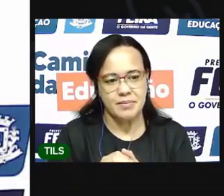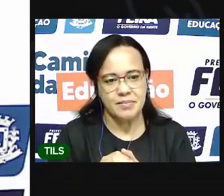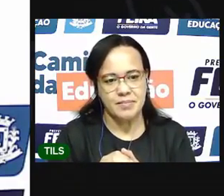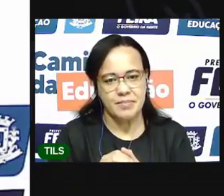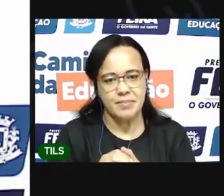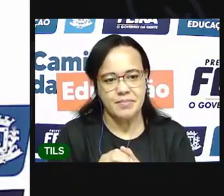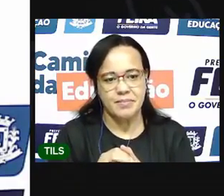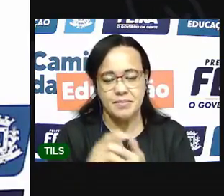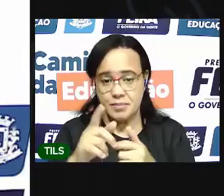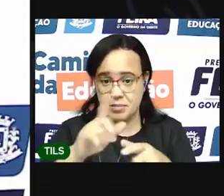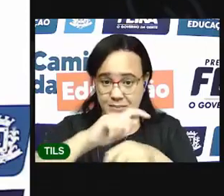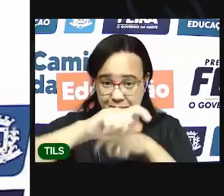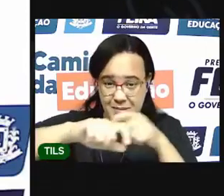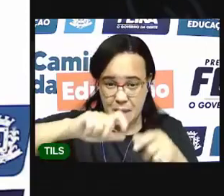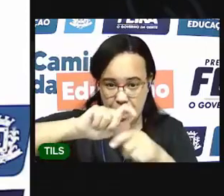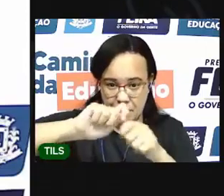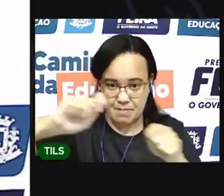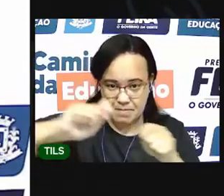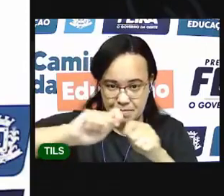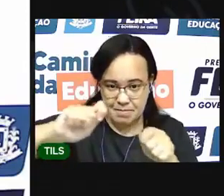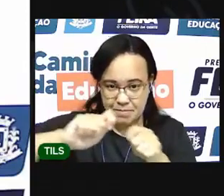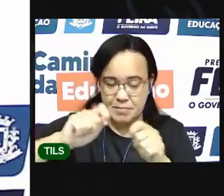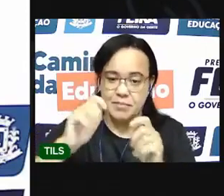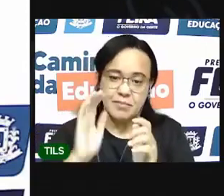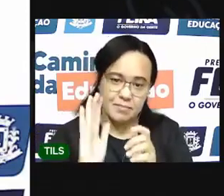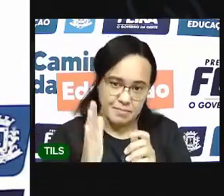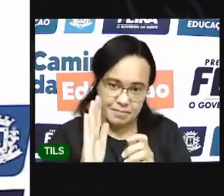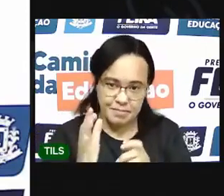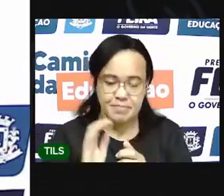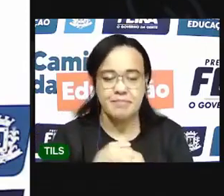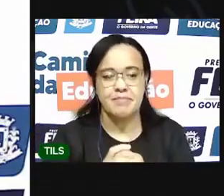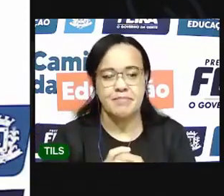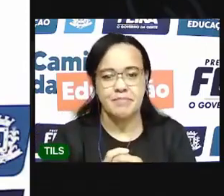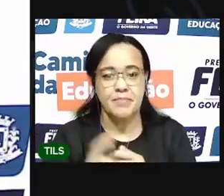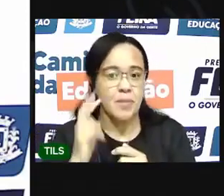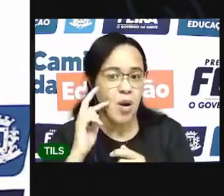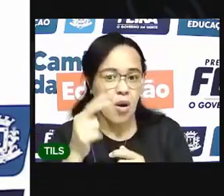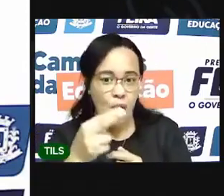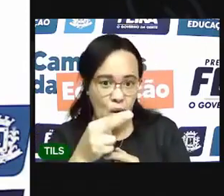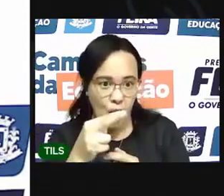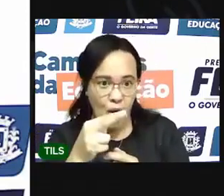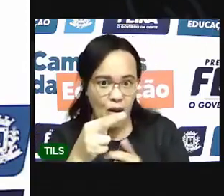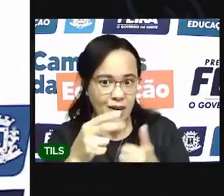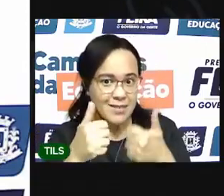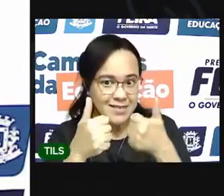amarrei a peteca. Ó como a peteca ficou,